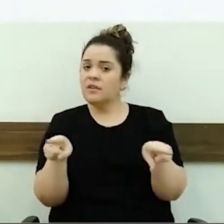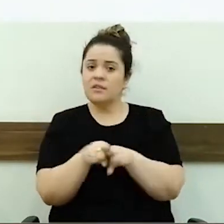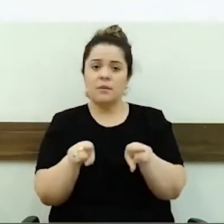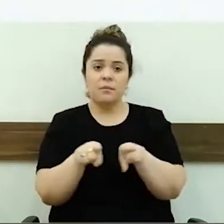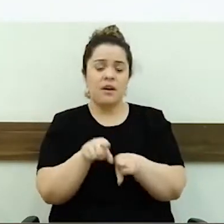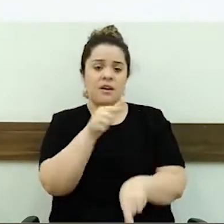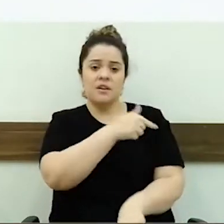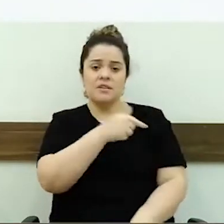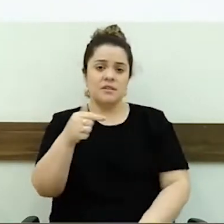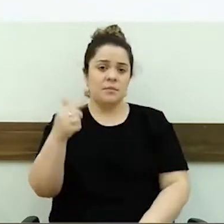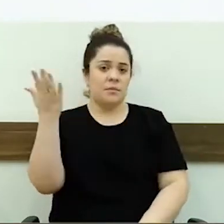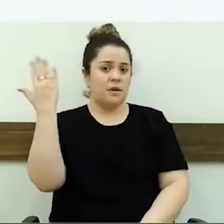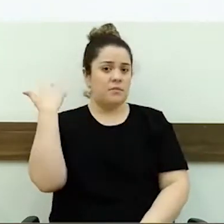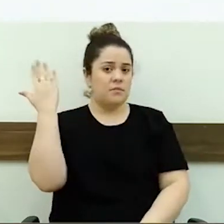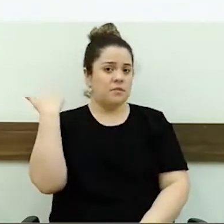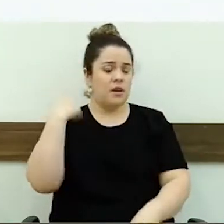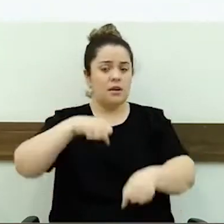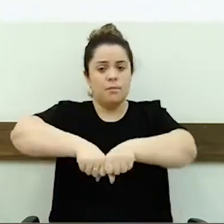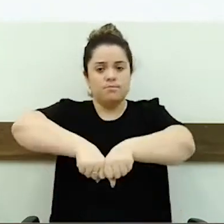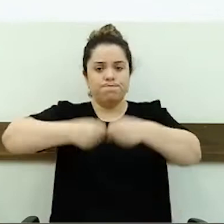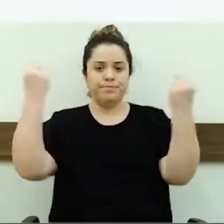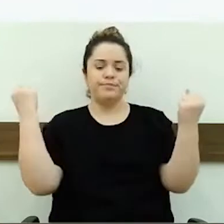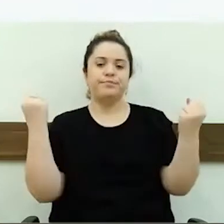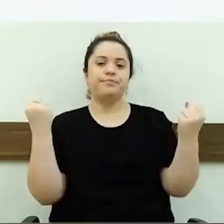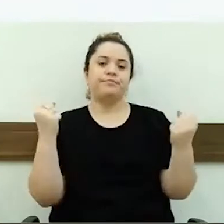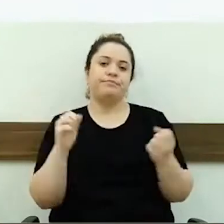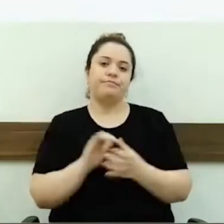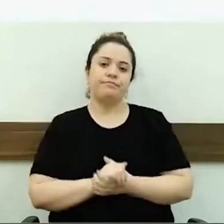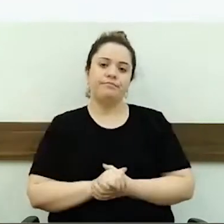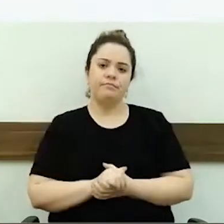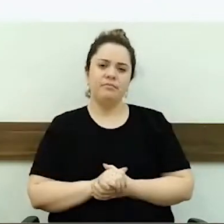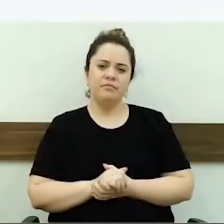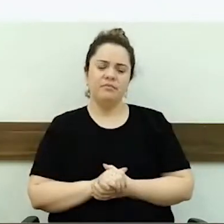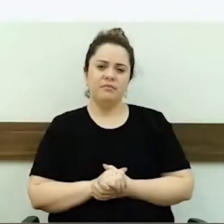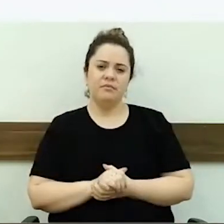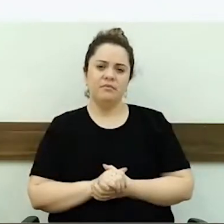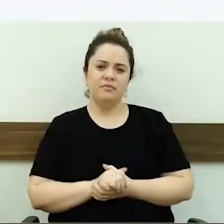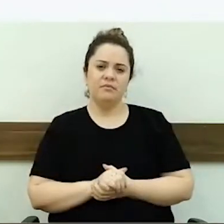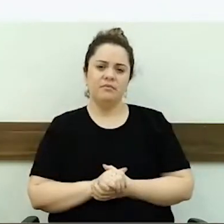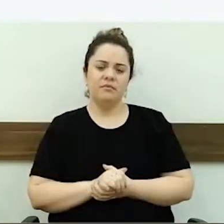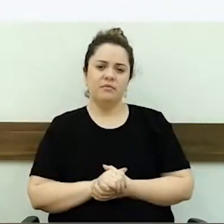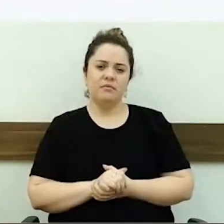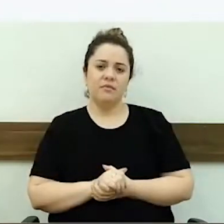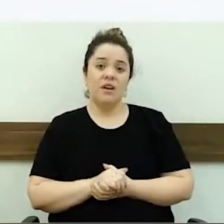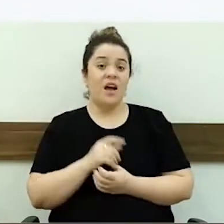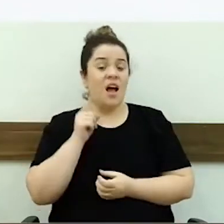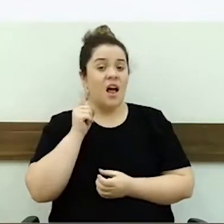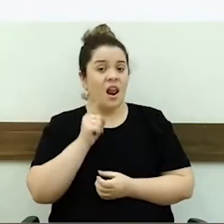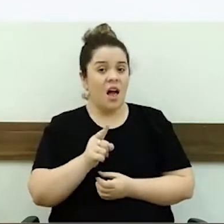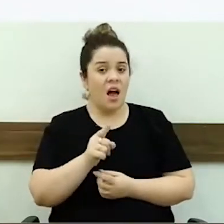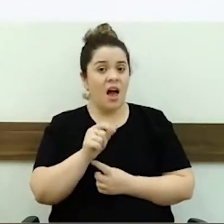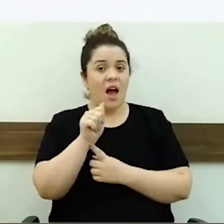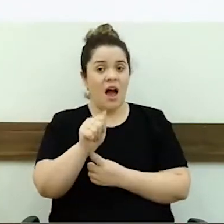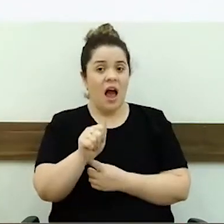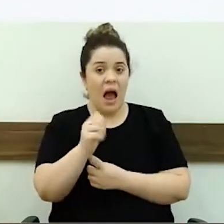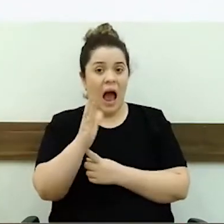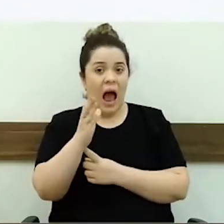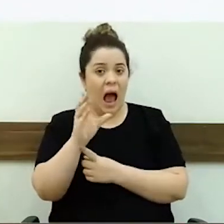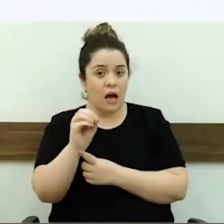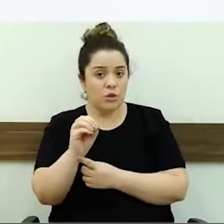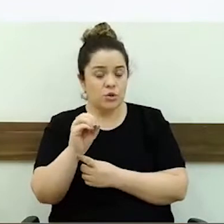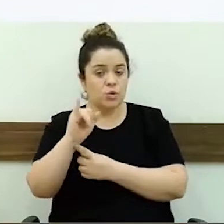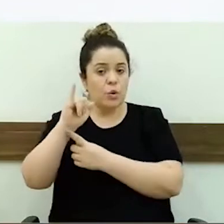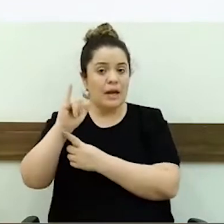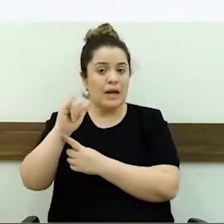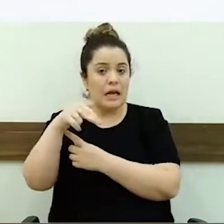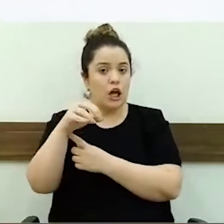estava destruída, tinha uma barra lá caída já. Então, assim, barra essa de aço inox, com material bom, não é